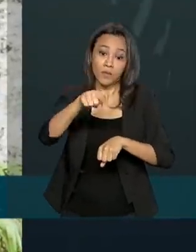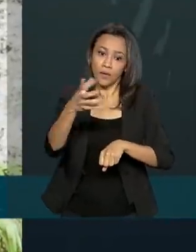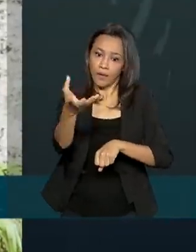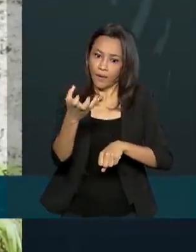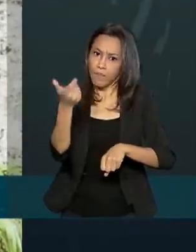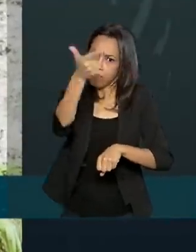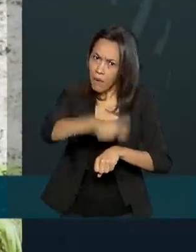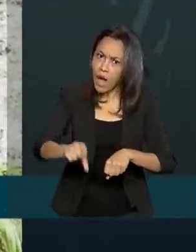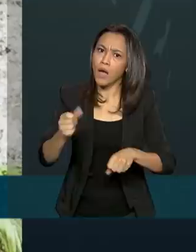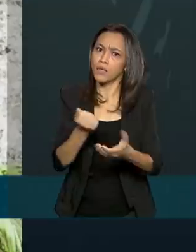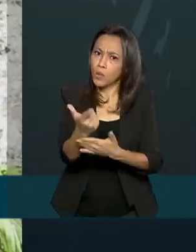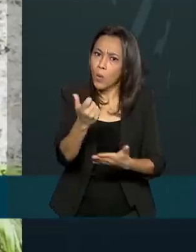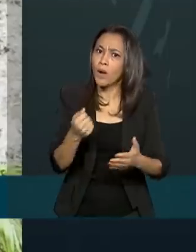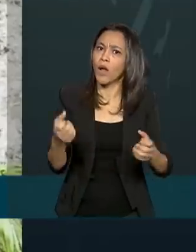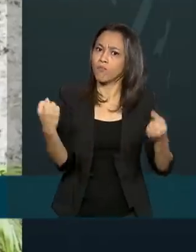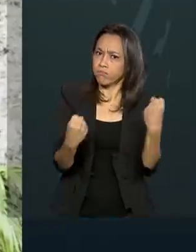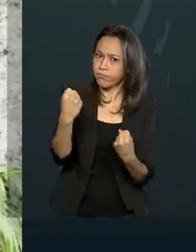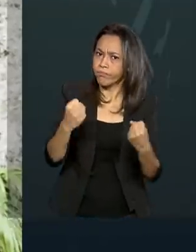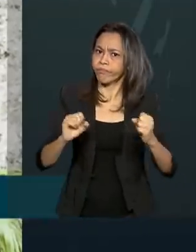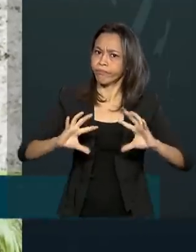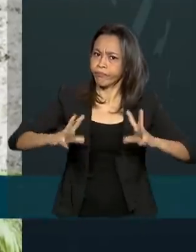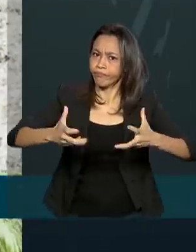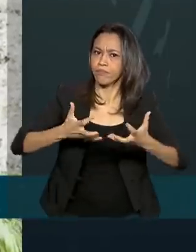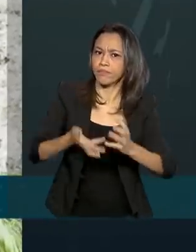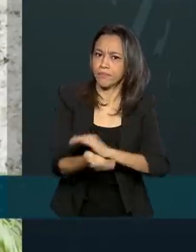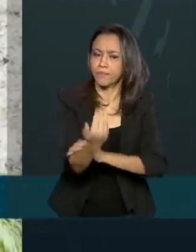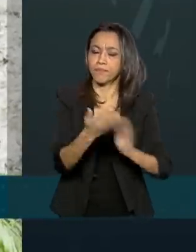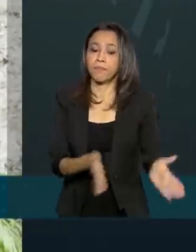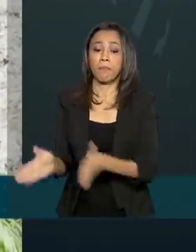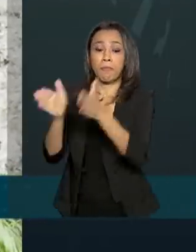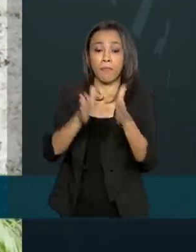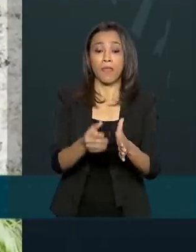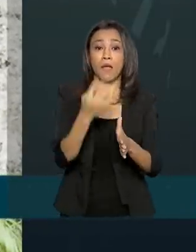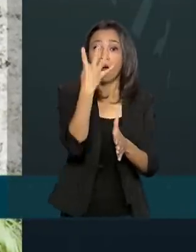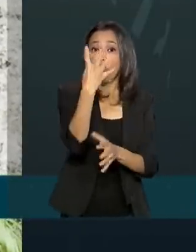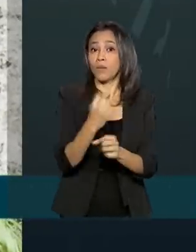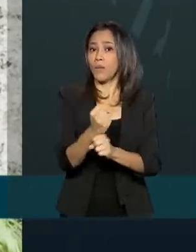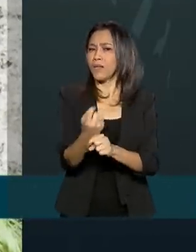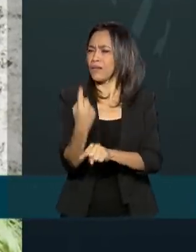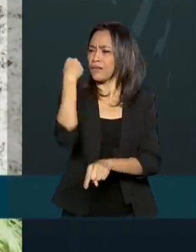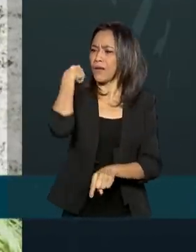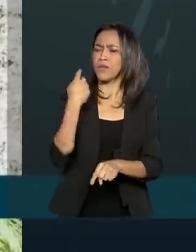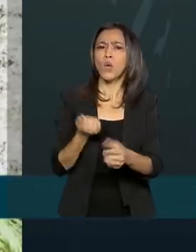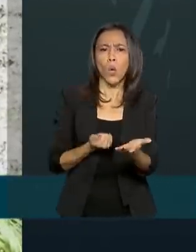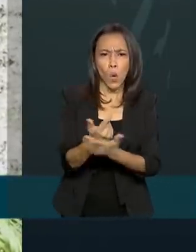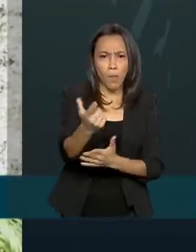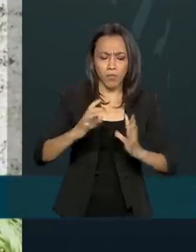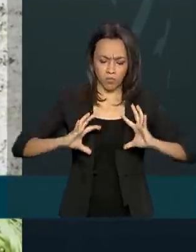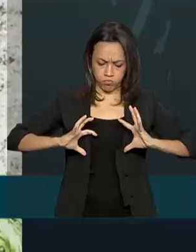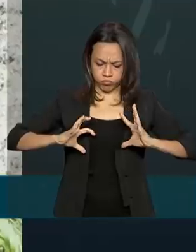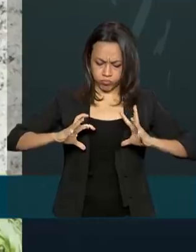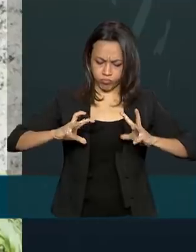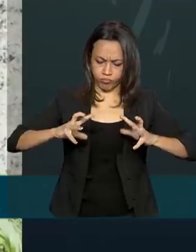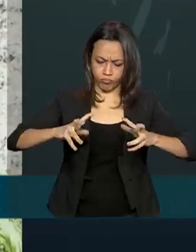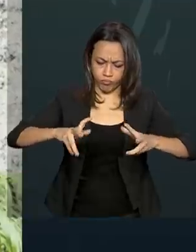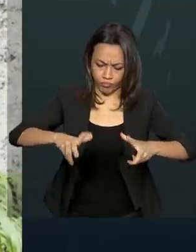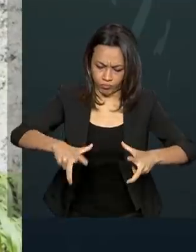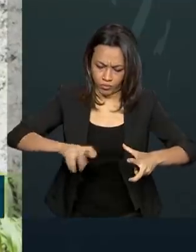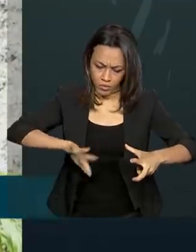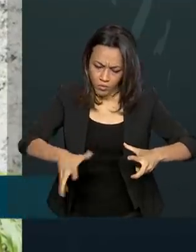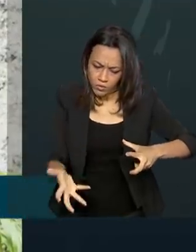maquinário. Há quatro anos atrás, nós compramos um trator, jirico, para mecanizar a terra.